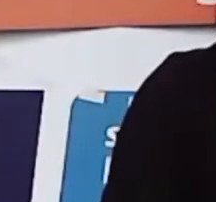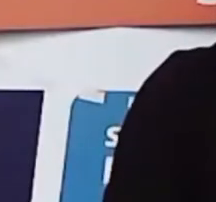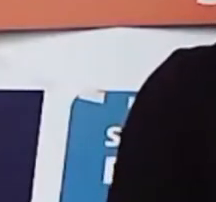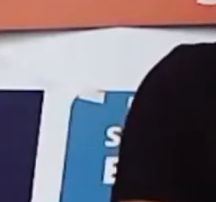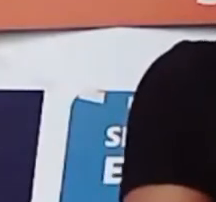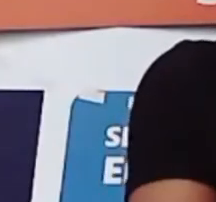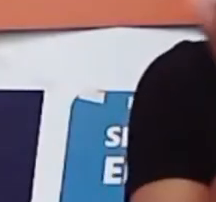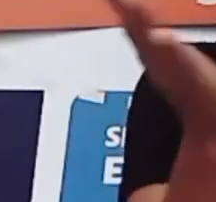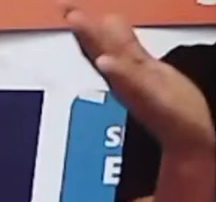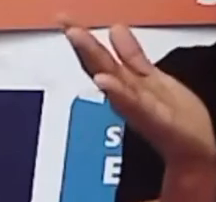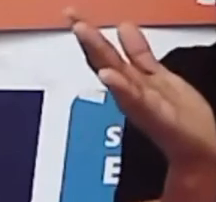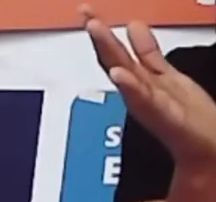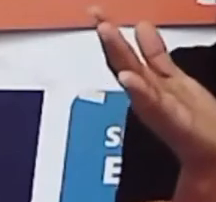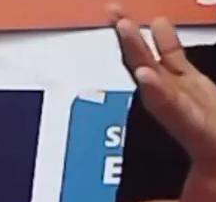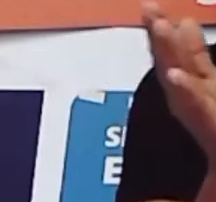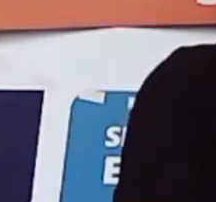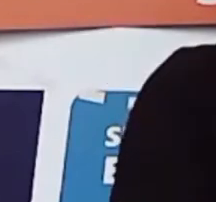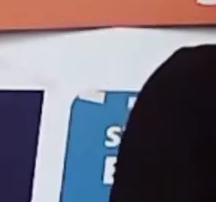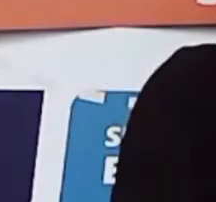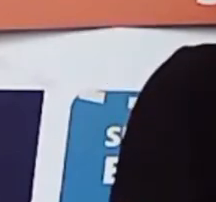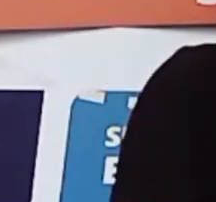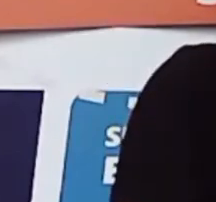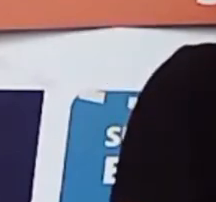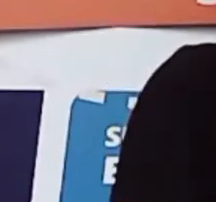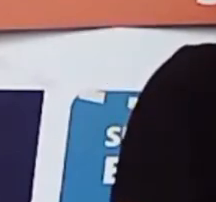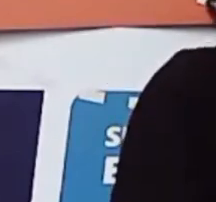Olá, pessoal! Estou aqui novamente!